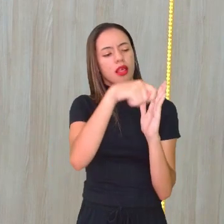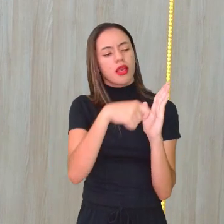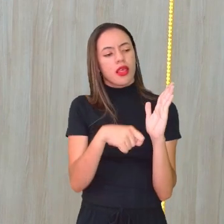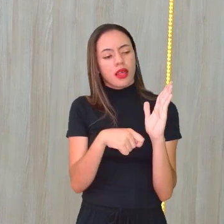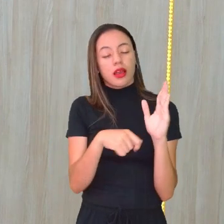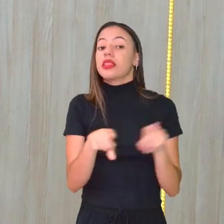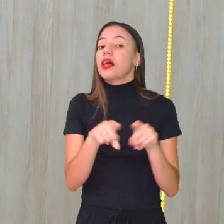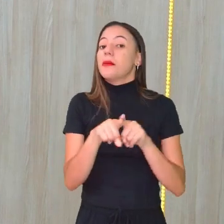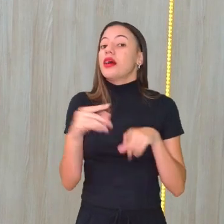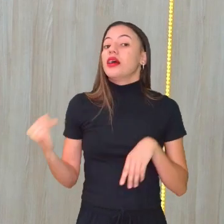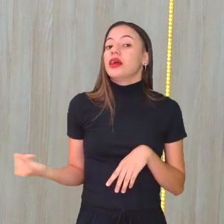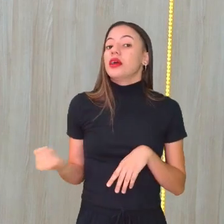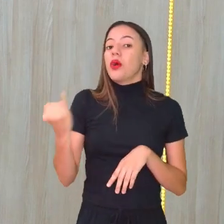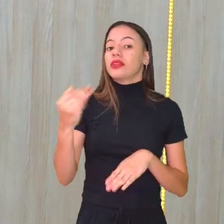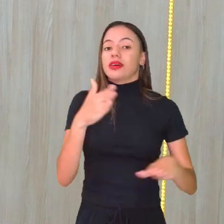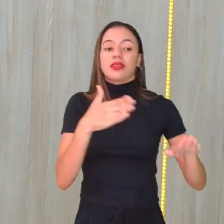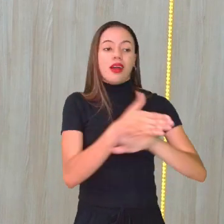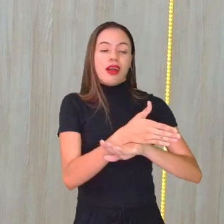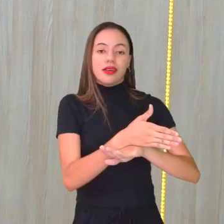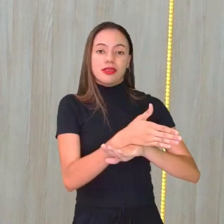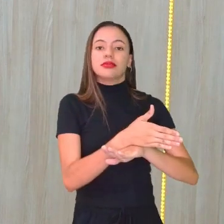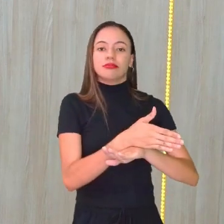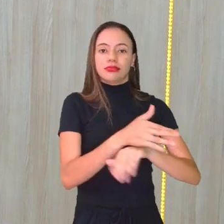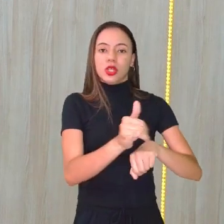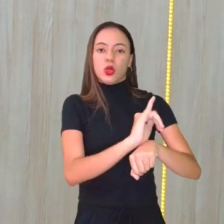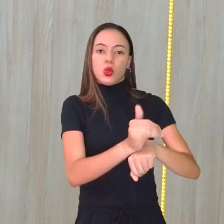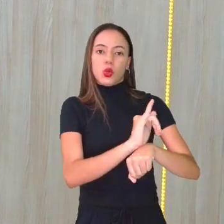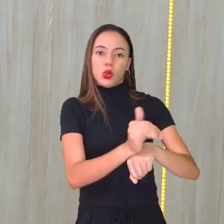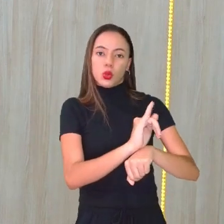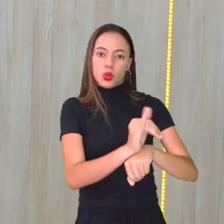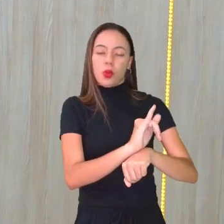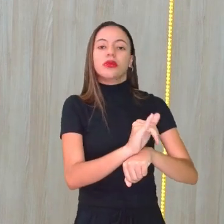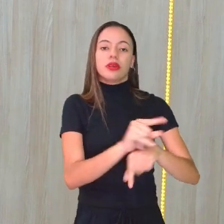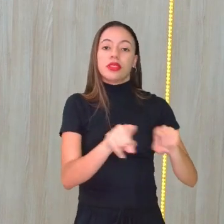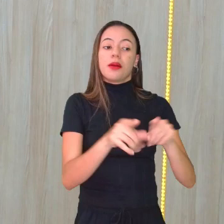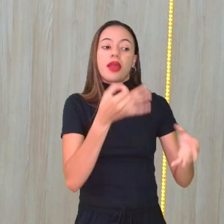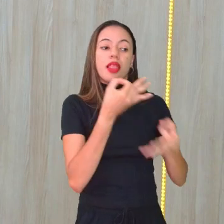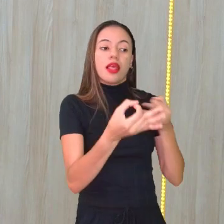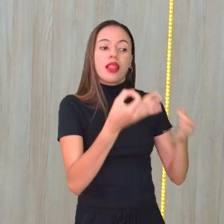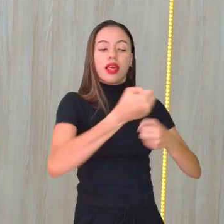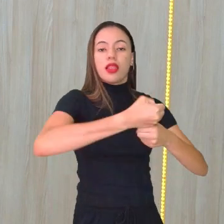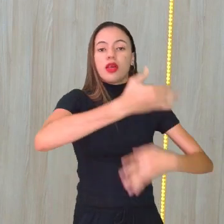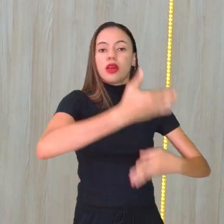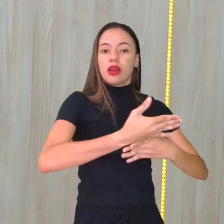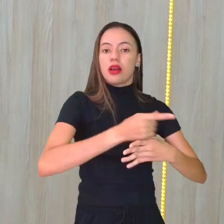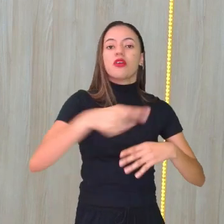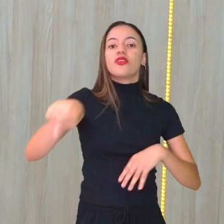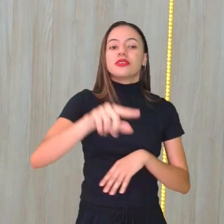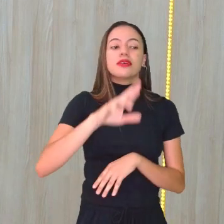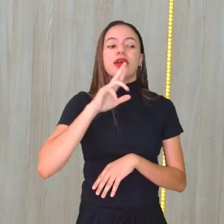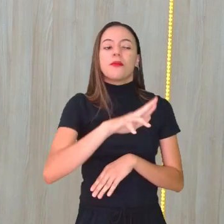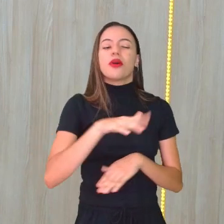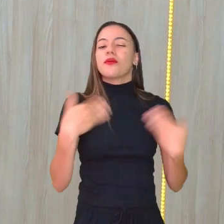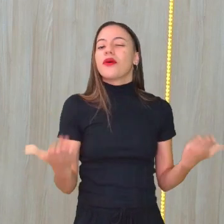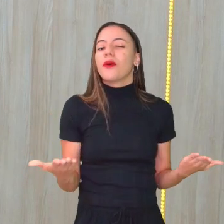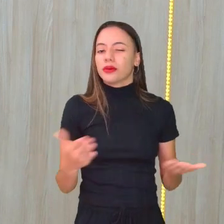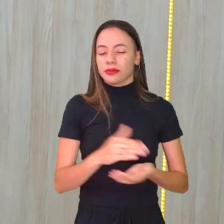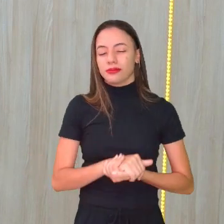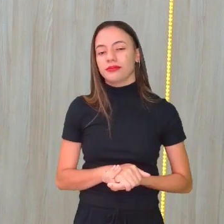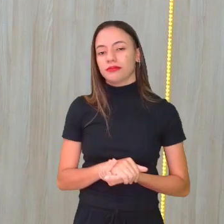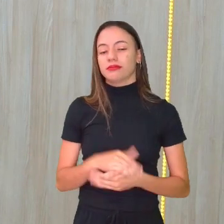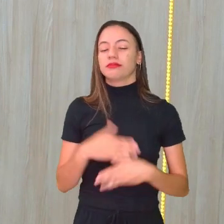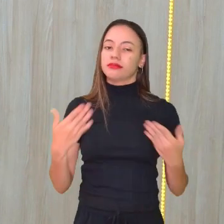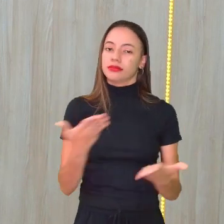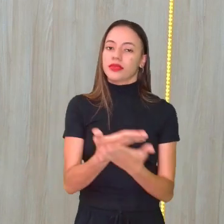importante, acesse as aulas do YouTube e coloque lá nos comentários quais foram as conclusões que vocês chegaram. E é isso.